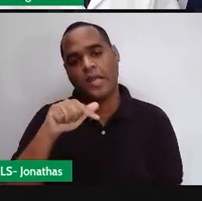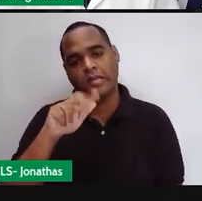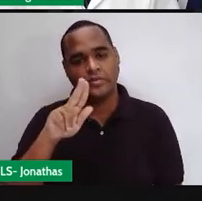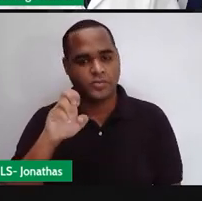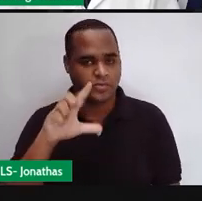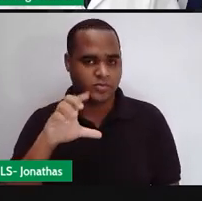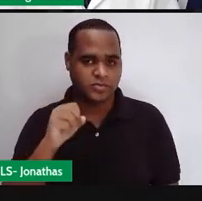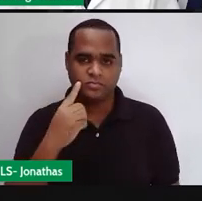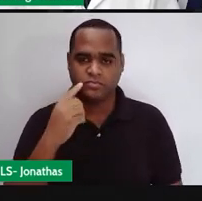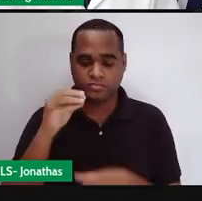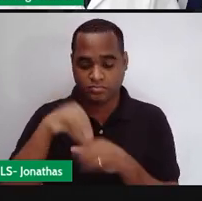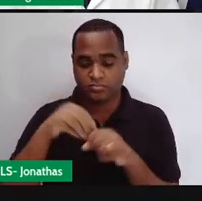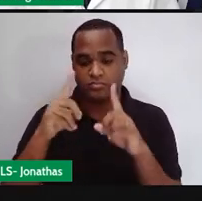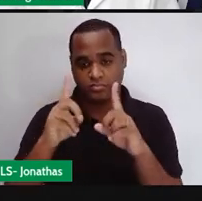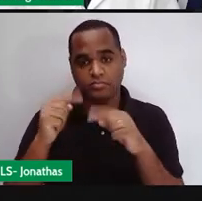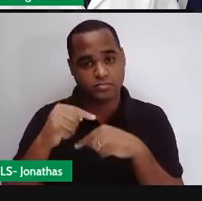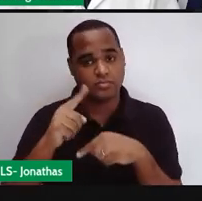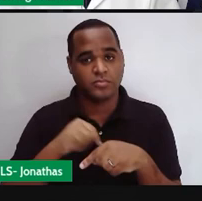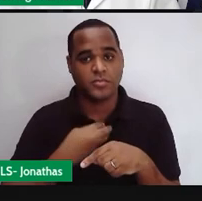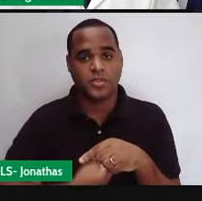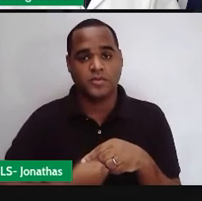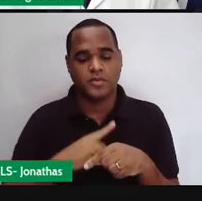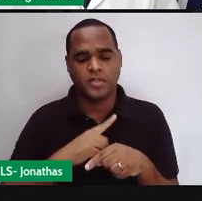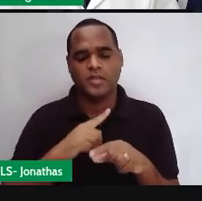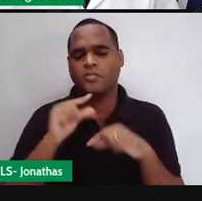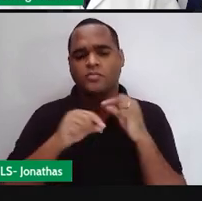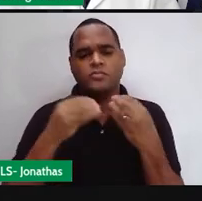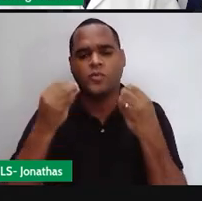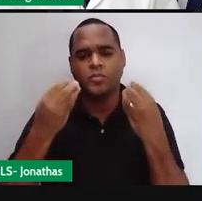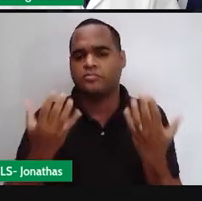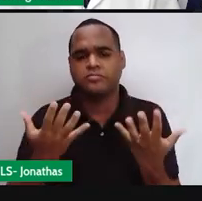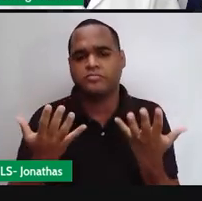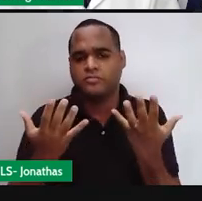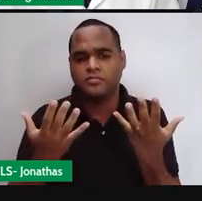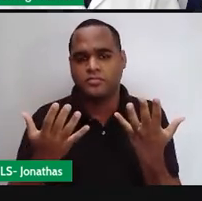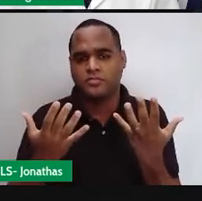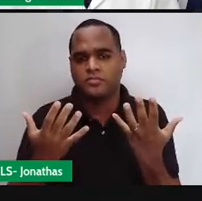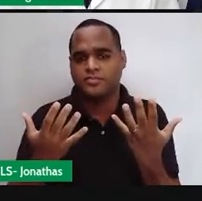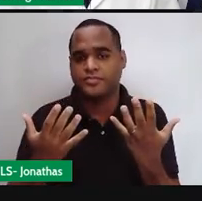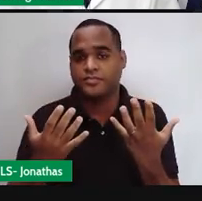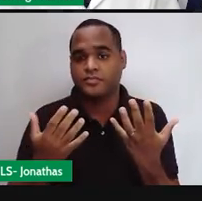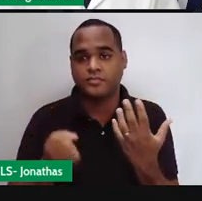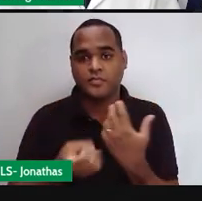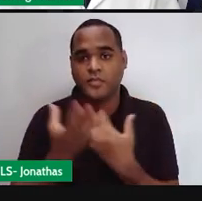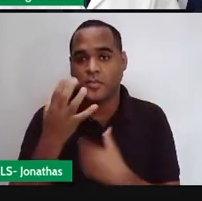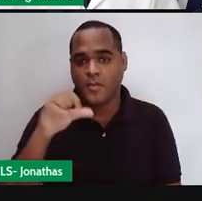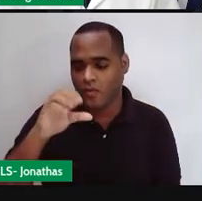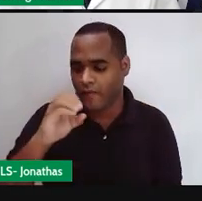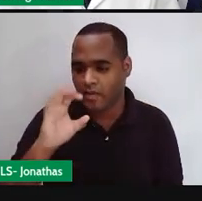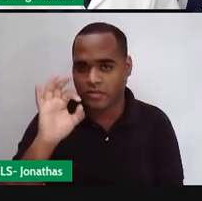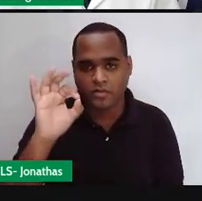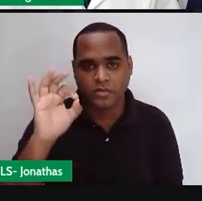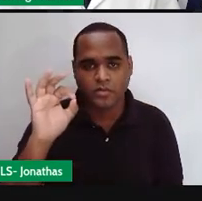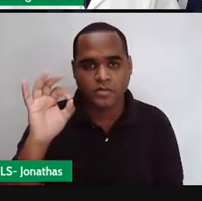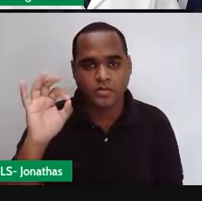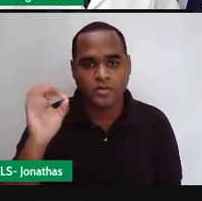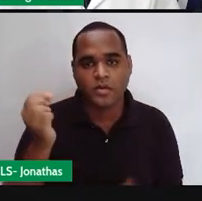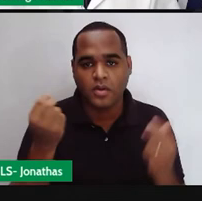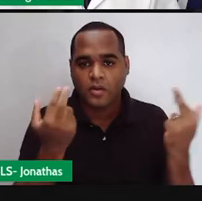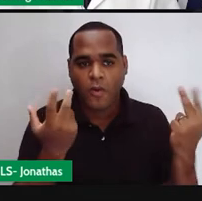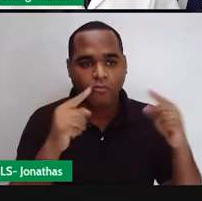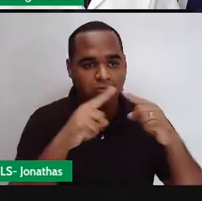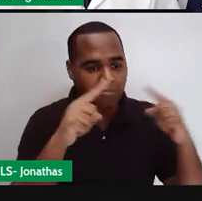E vamos ver quanto é que mede esse ângulo. Nossa profissão deu 90 graus igual ao do